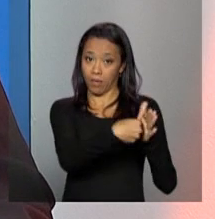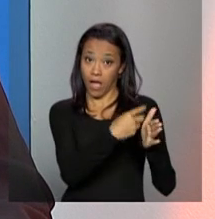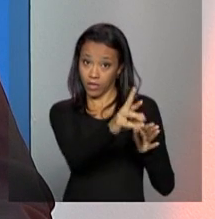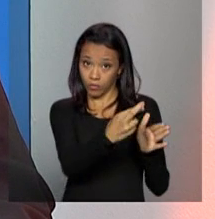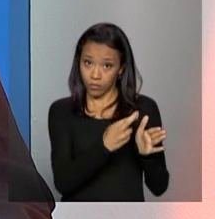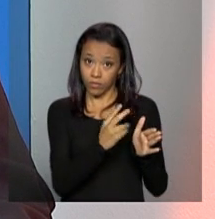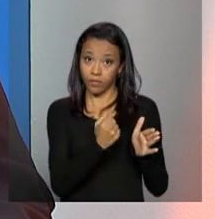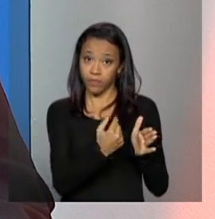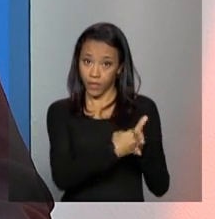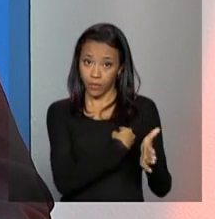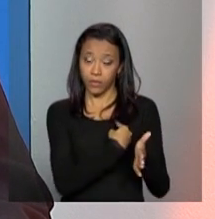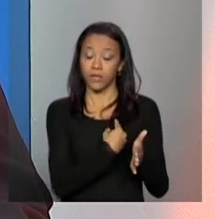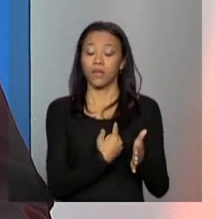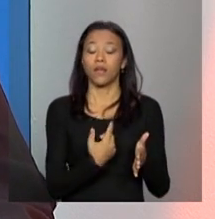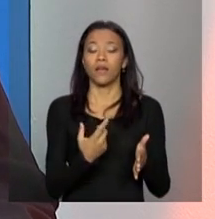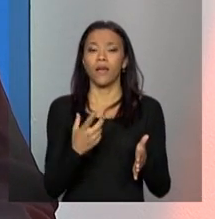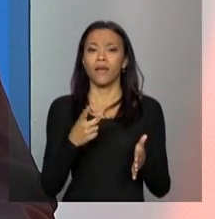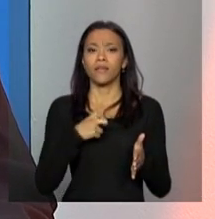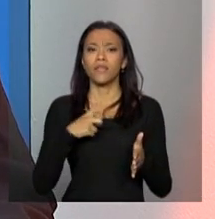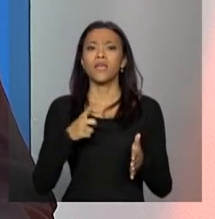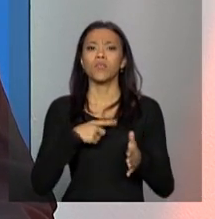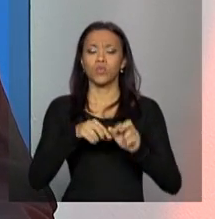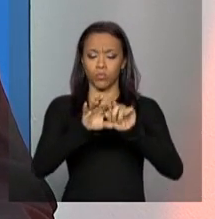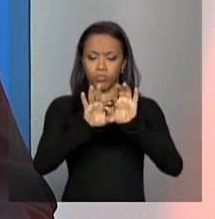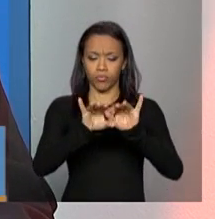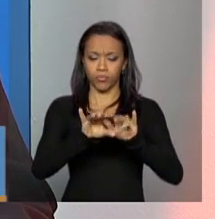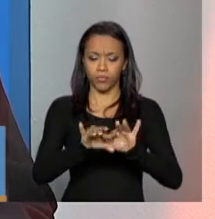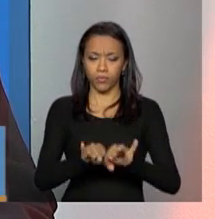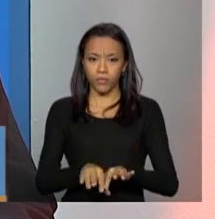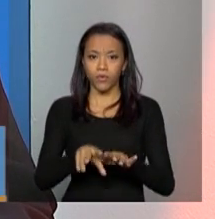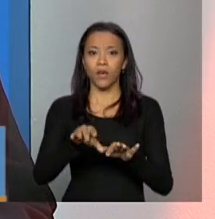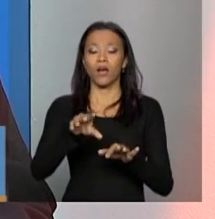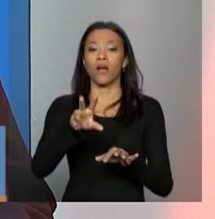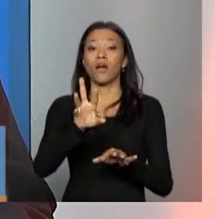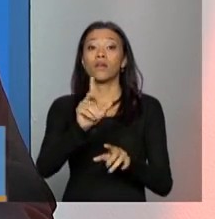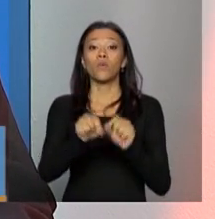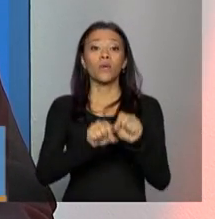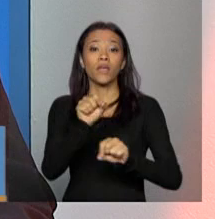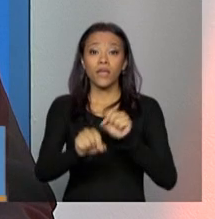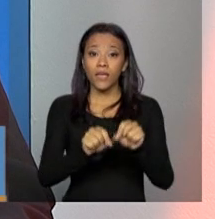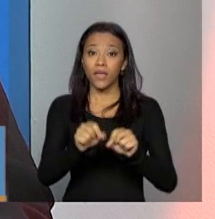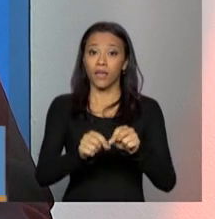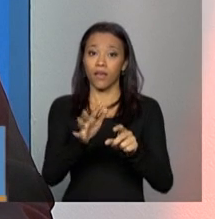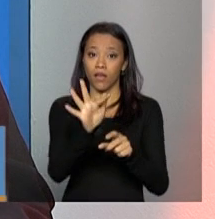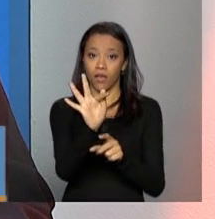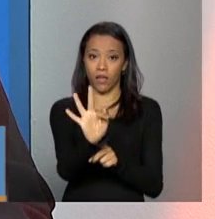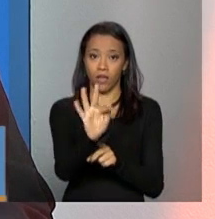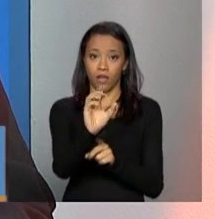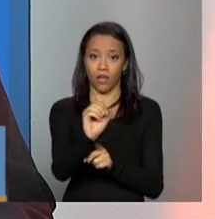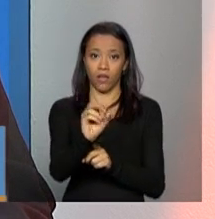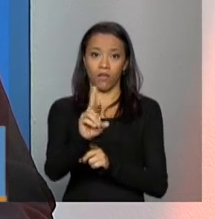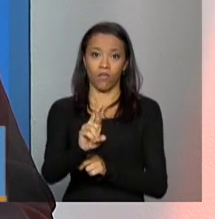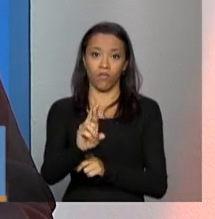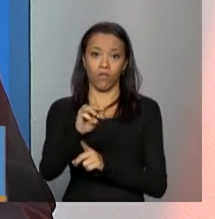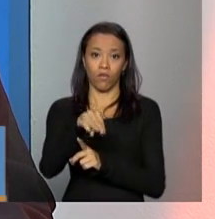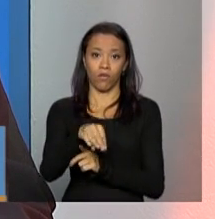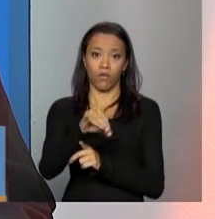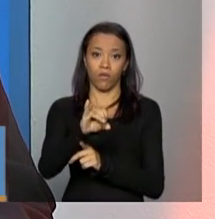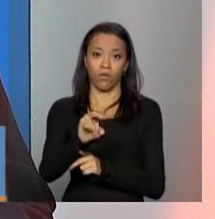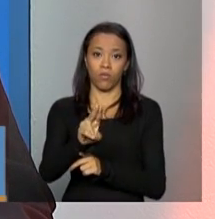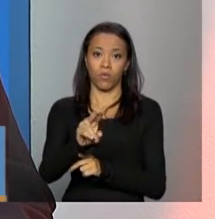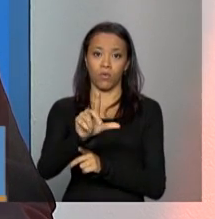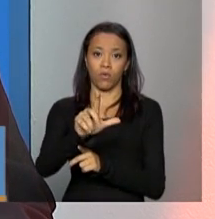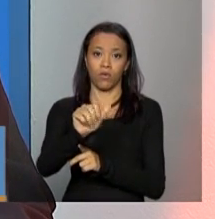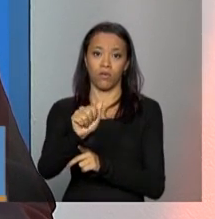os formulários que a gente socializa para o preenchimento das deliberações, normalmente a gente já coloca também